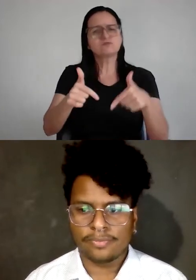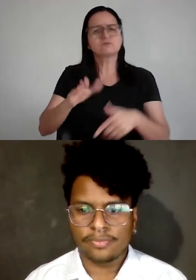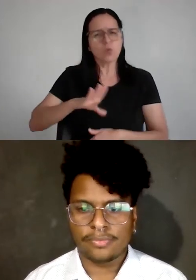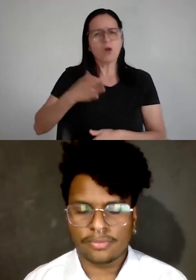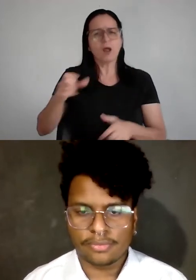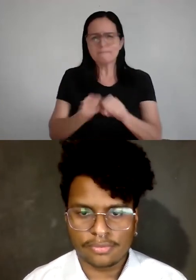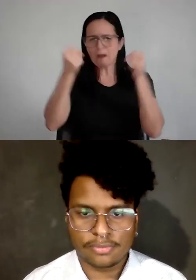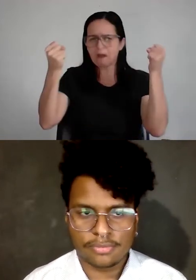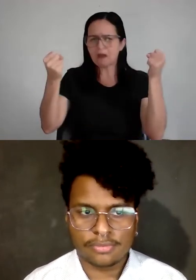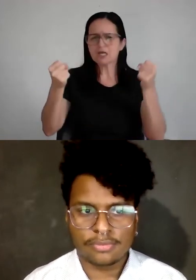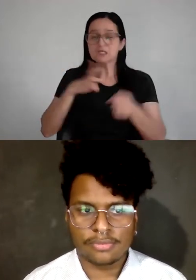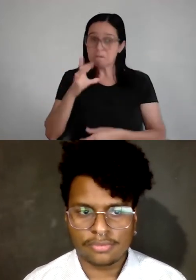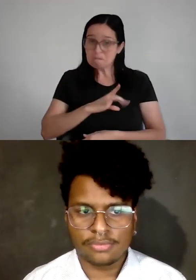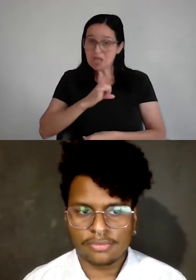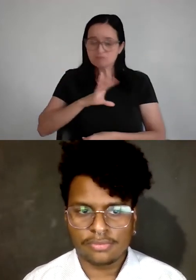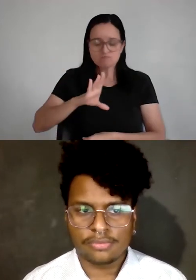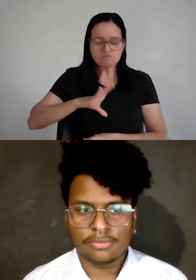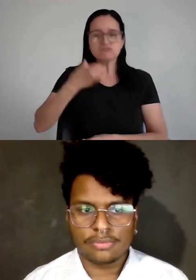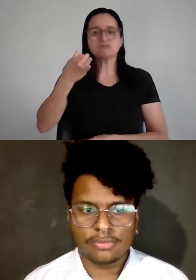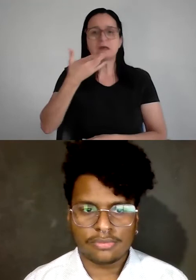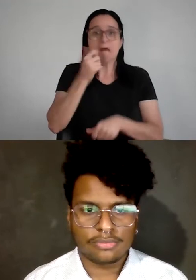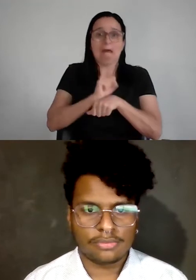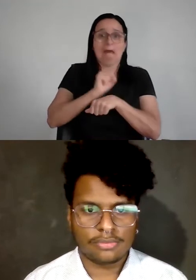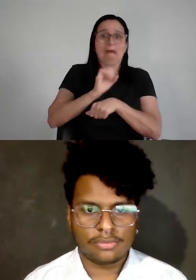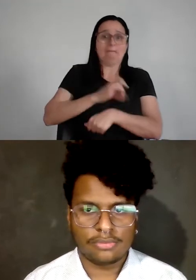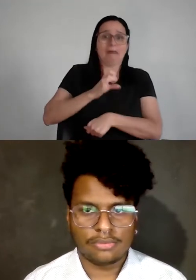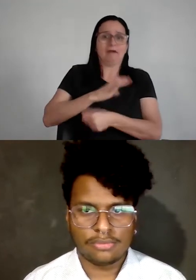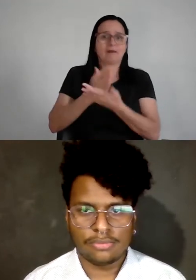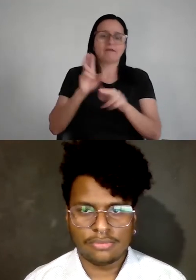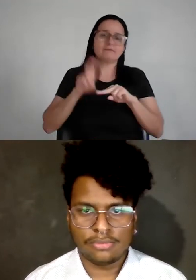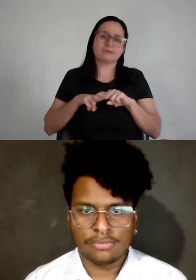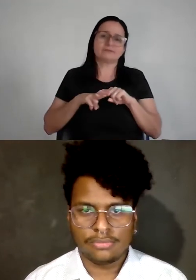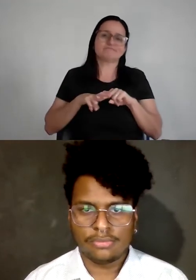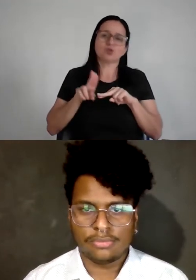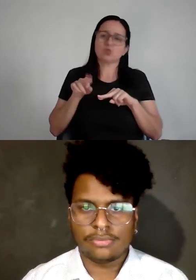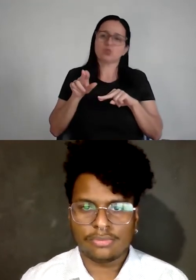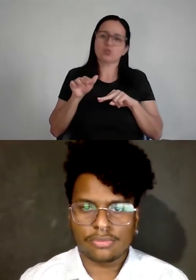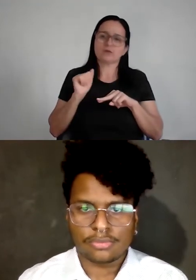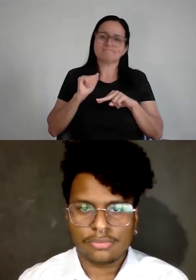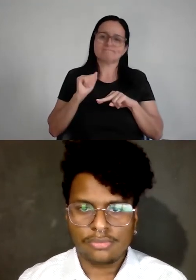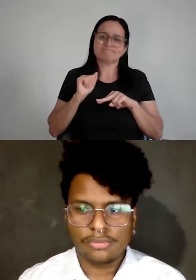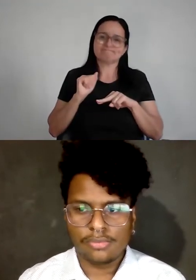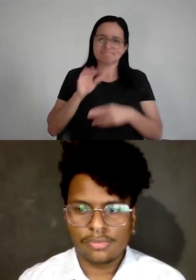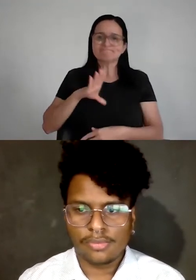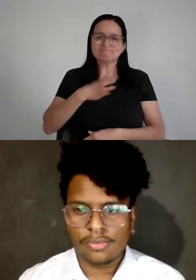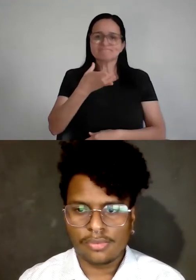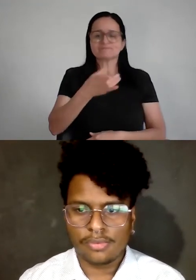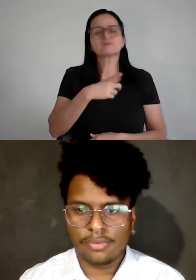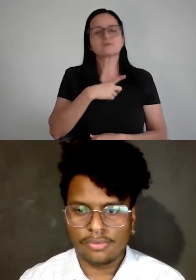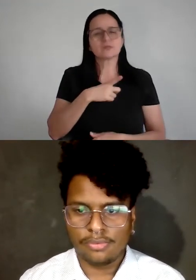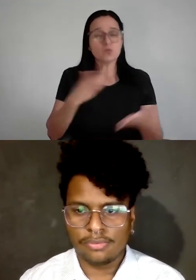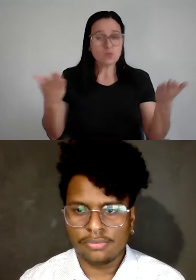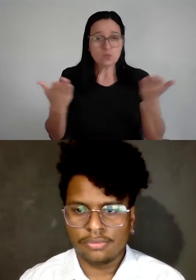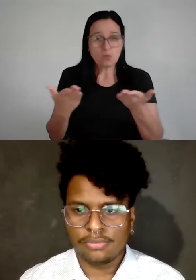vai fazendo com medo mesmo, porque se esperar não ter medo, vai ficar sentado e não vai fazer nunca. E até hoje, mesmo sendo